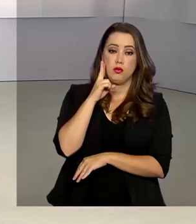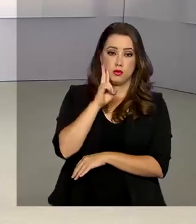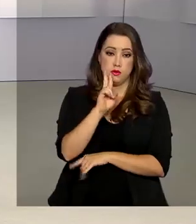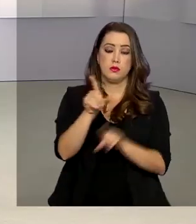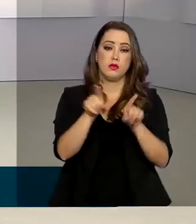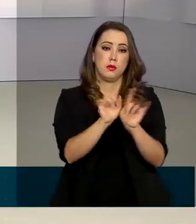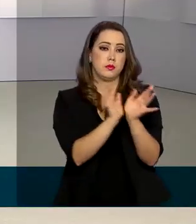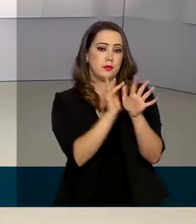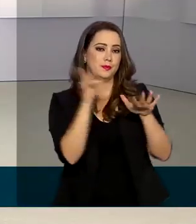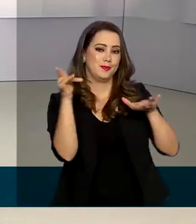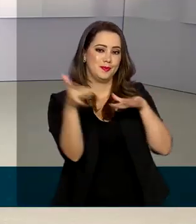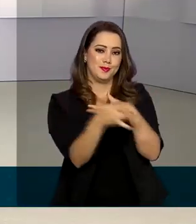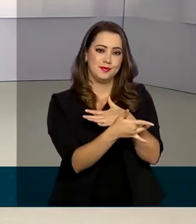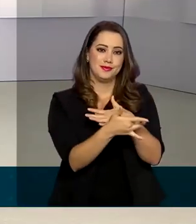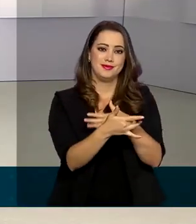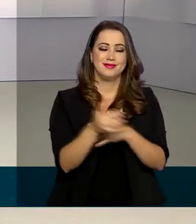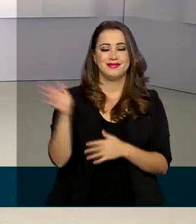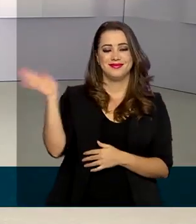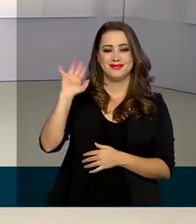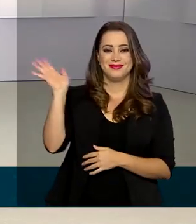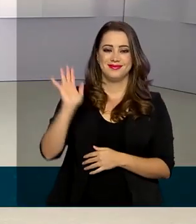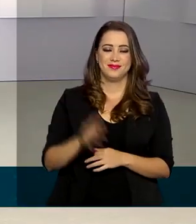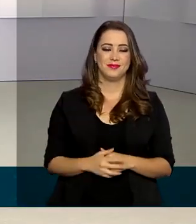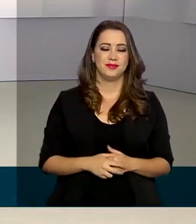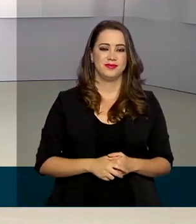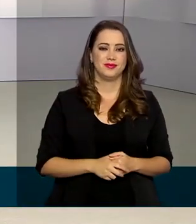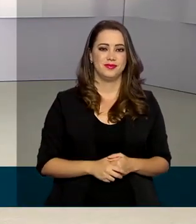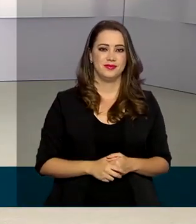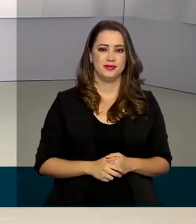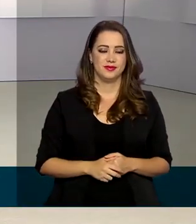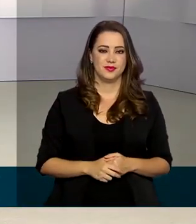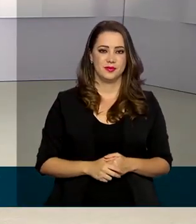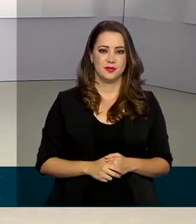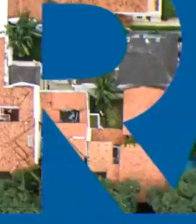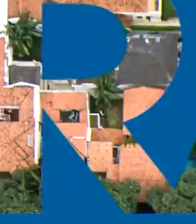pode nos acompanhar também pelas redes sociais. Até a próxima edição. Tchau!